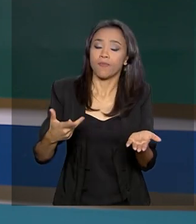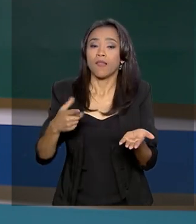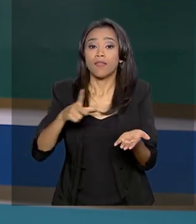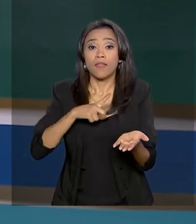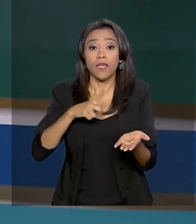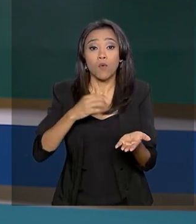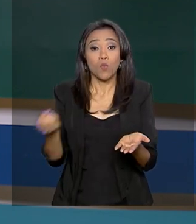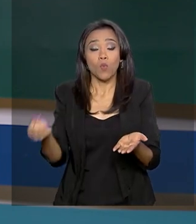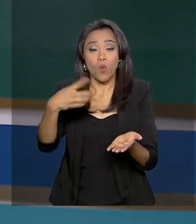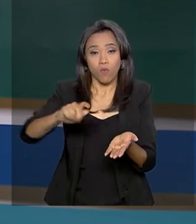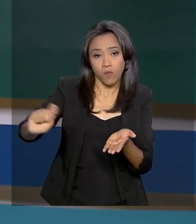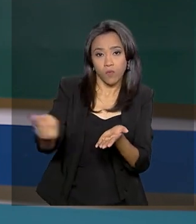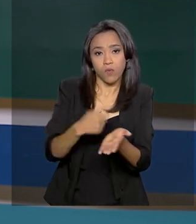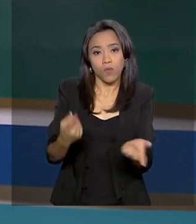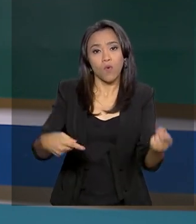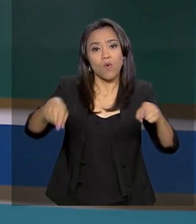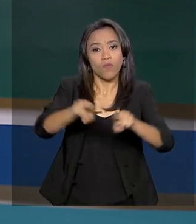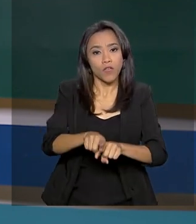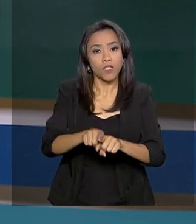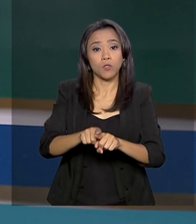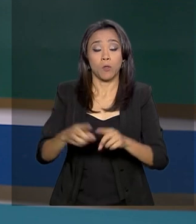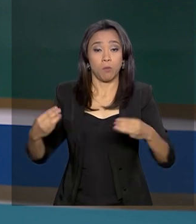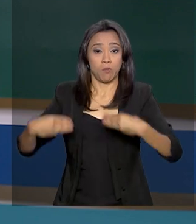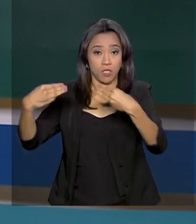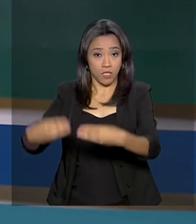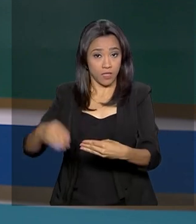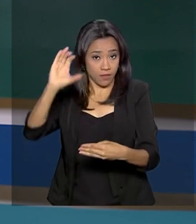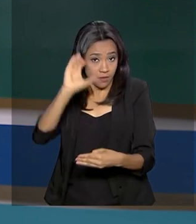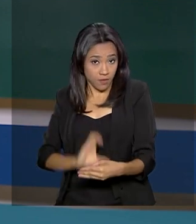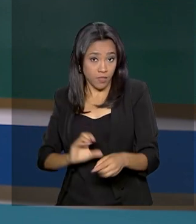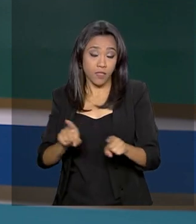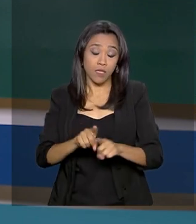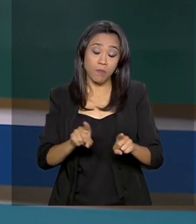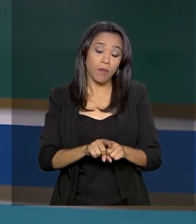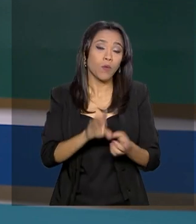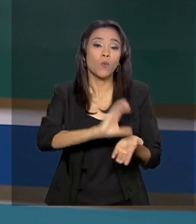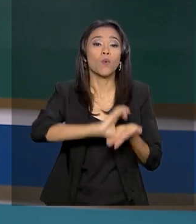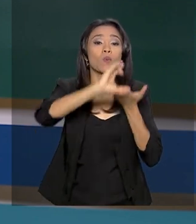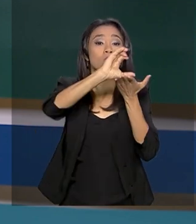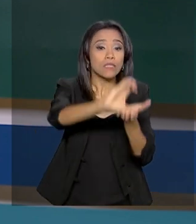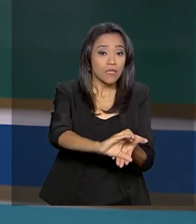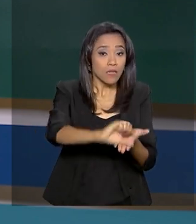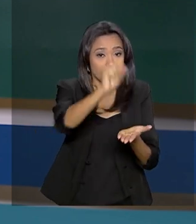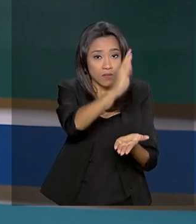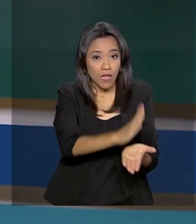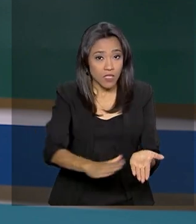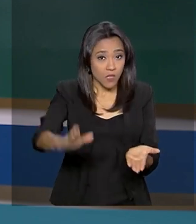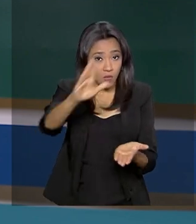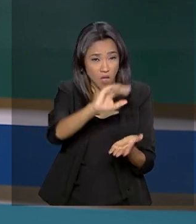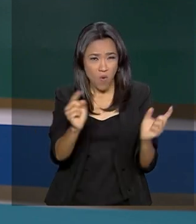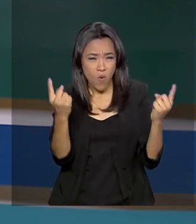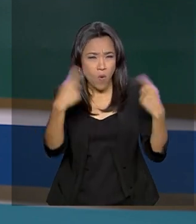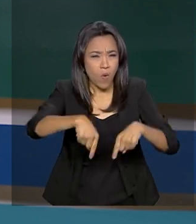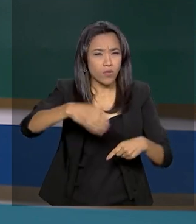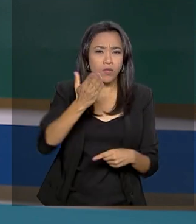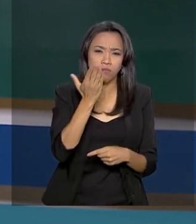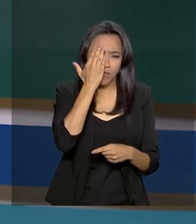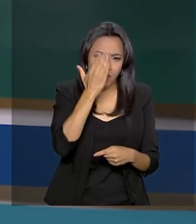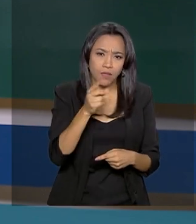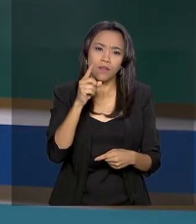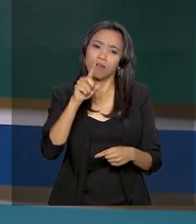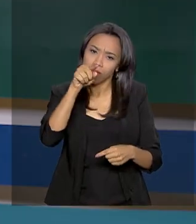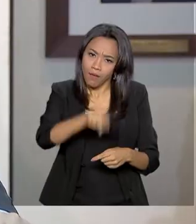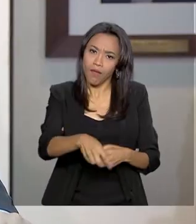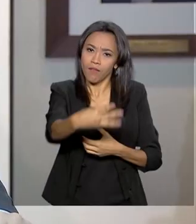convênio assinado entre o Ministério da Cidadania e o Conselho Nacional de Combate à Pirataria do Ministério da Justiça e Segurança Pública.